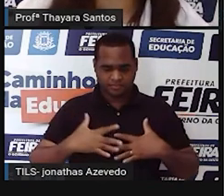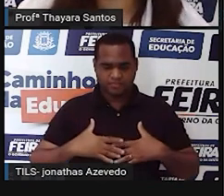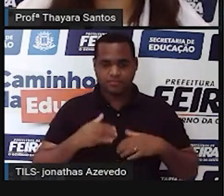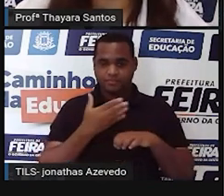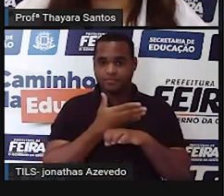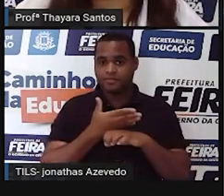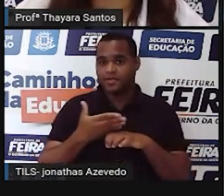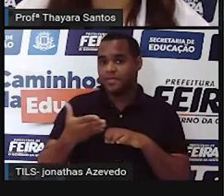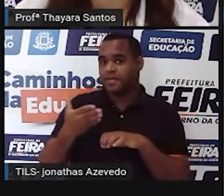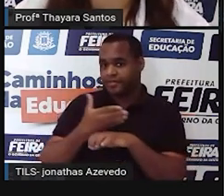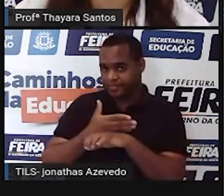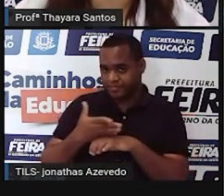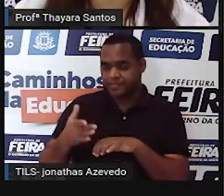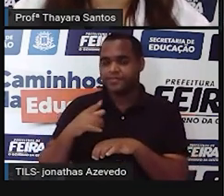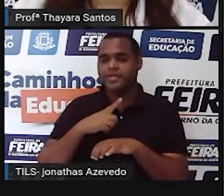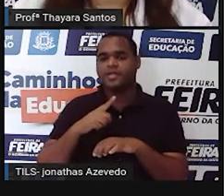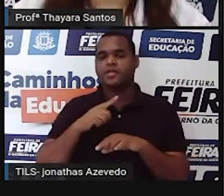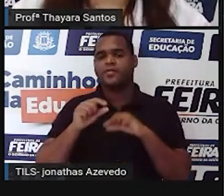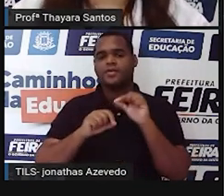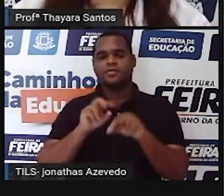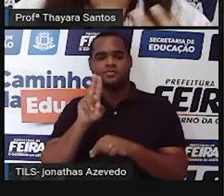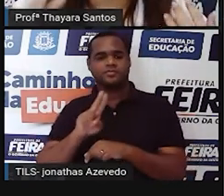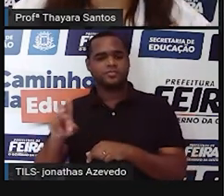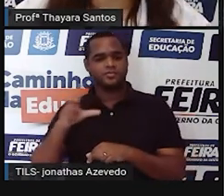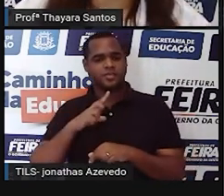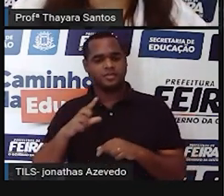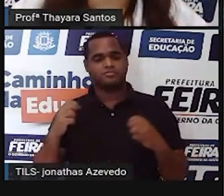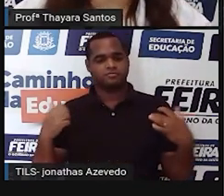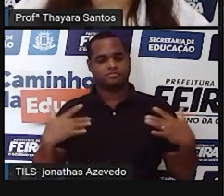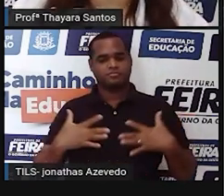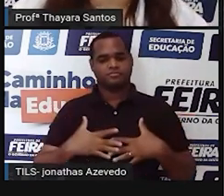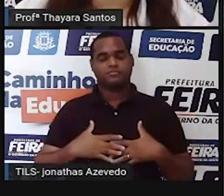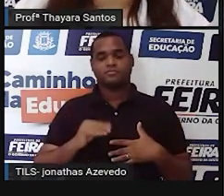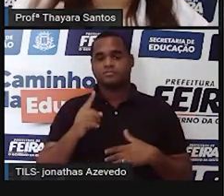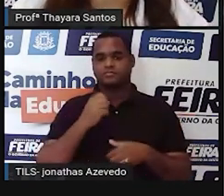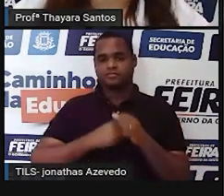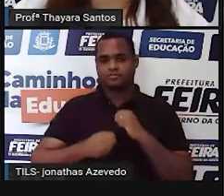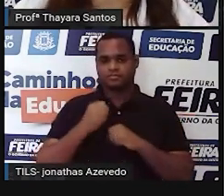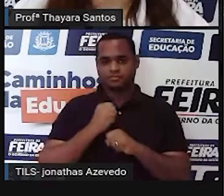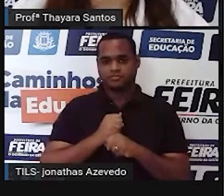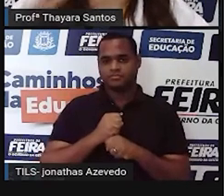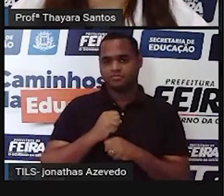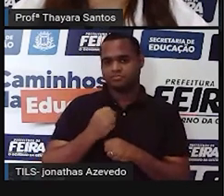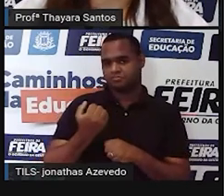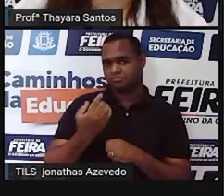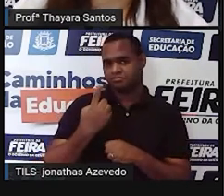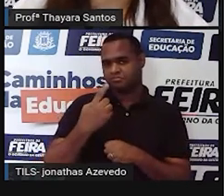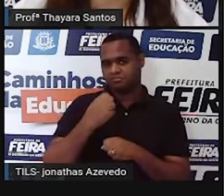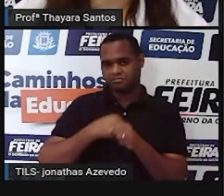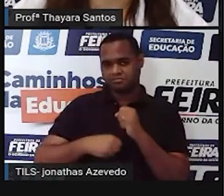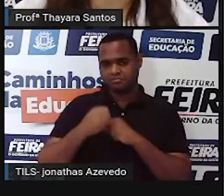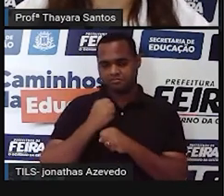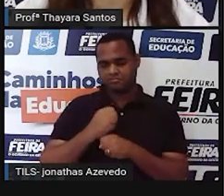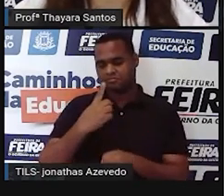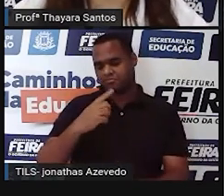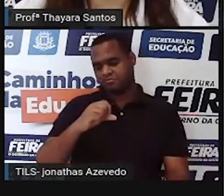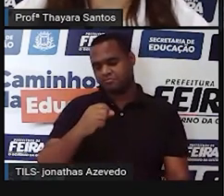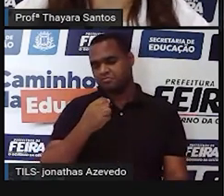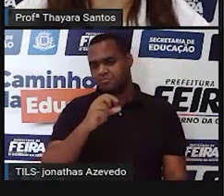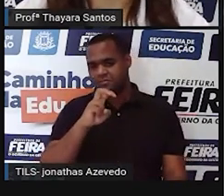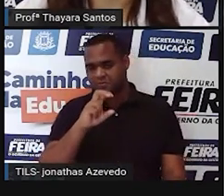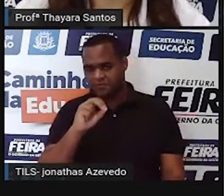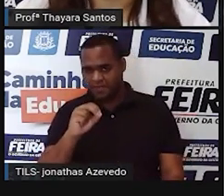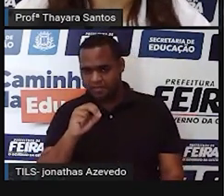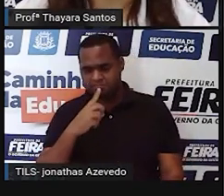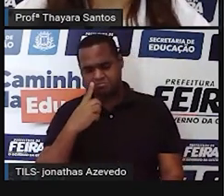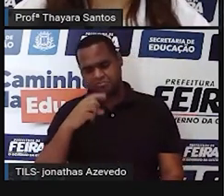um homem branco na maioria das vezes. E naquela época, lá nos anos, na década de 60, de 50, isso era